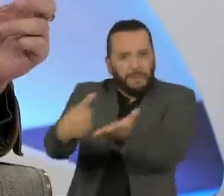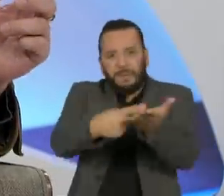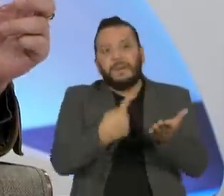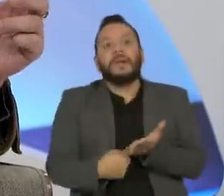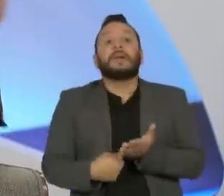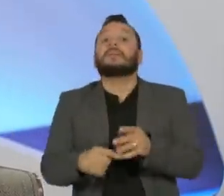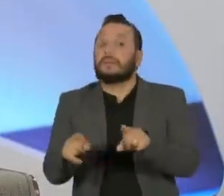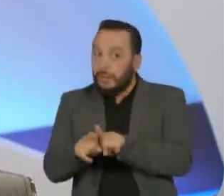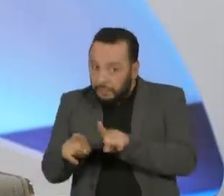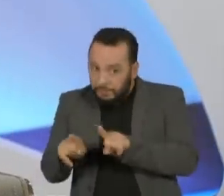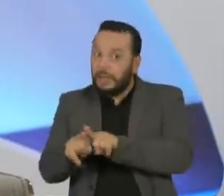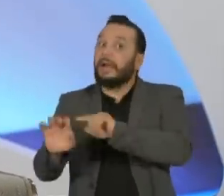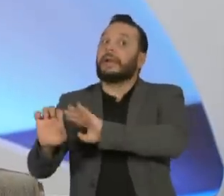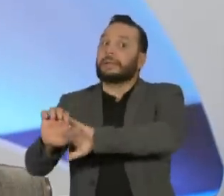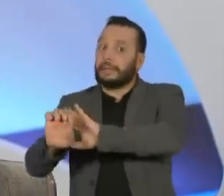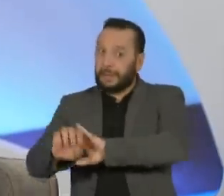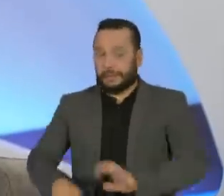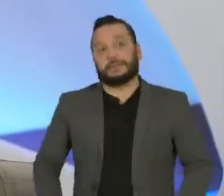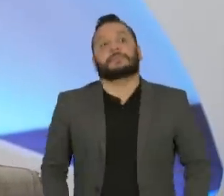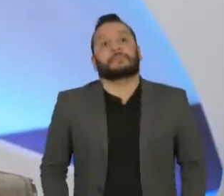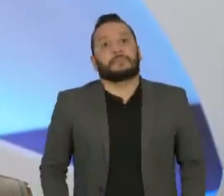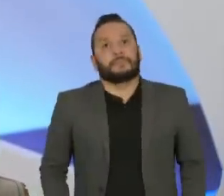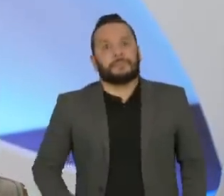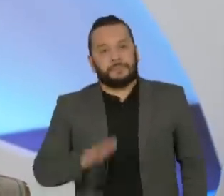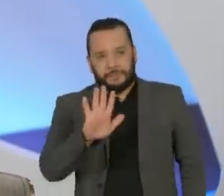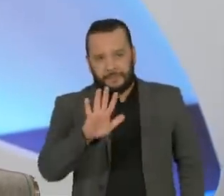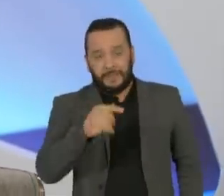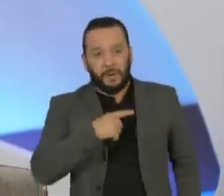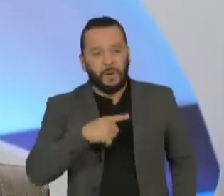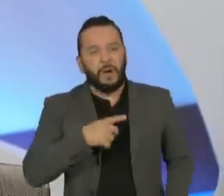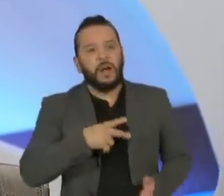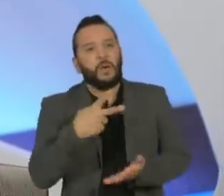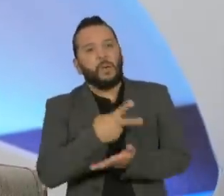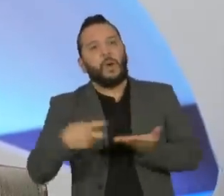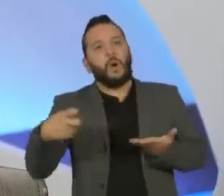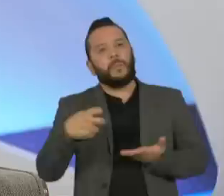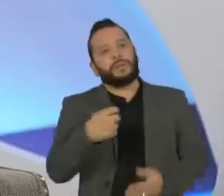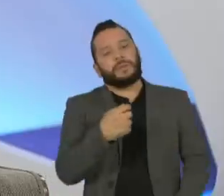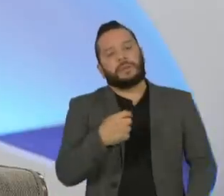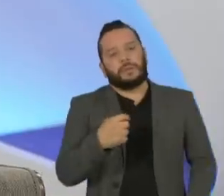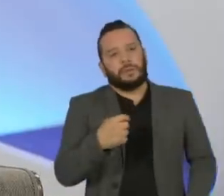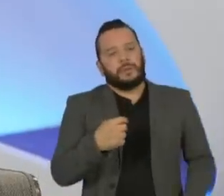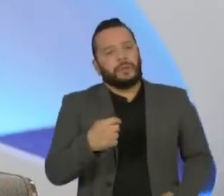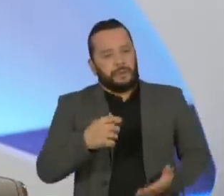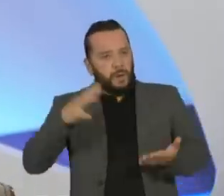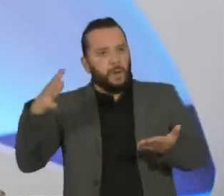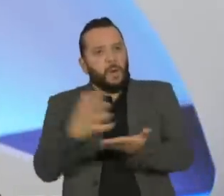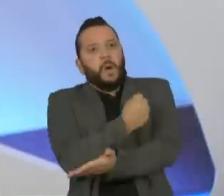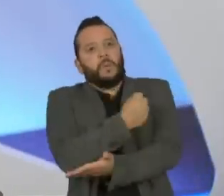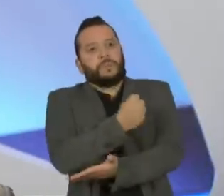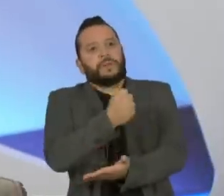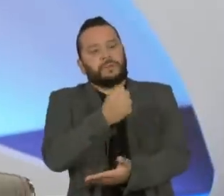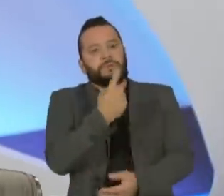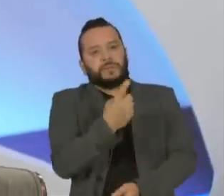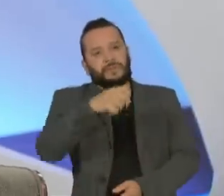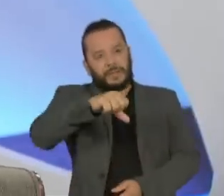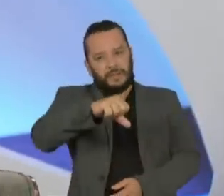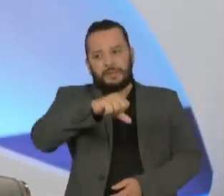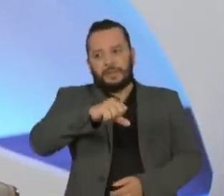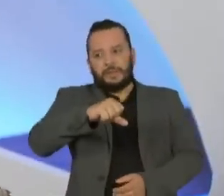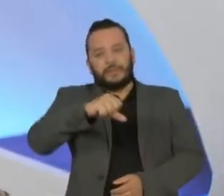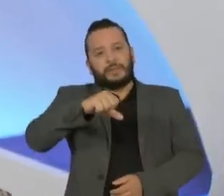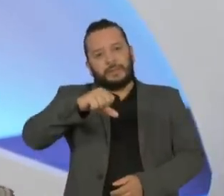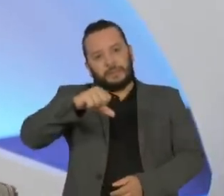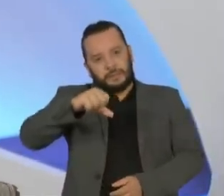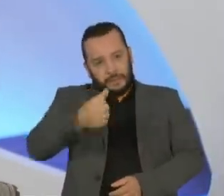a esquerda. Agora, voltando apenas ao golpe de 64, o evento de 1964, tem que se deixar bem claro